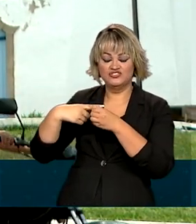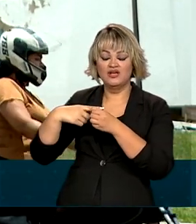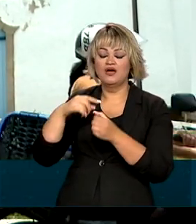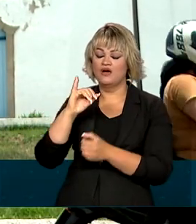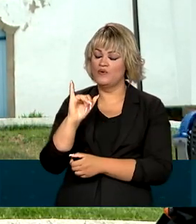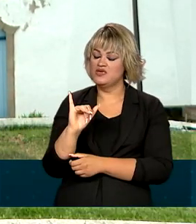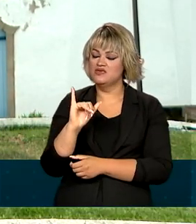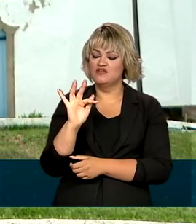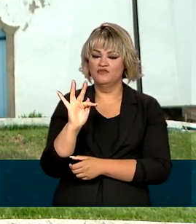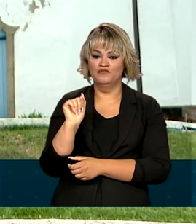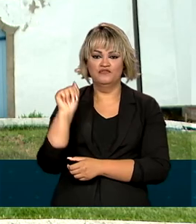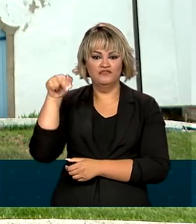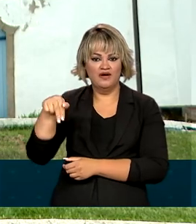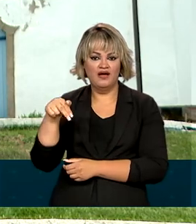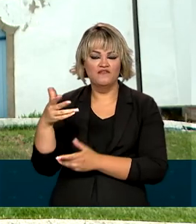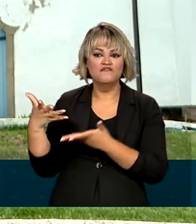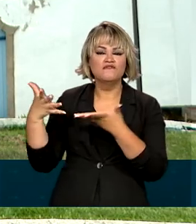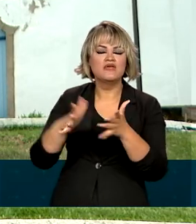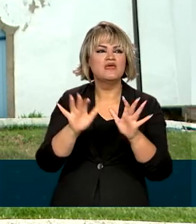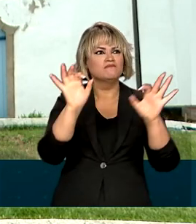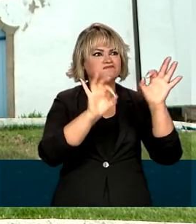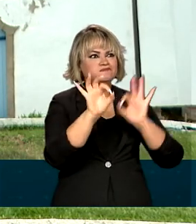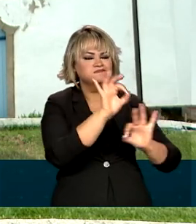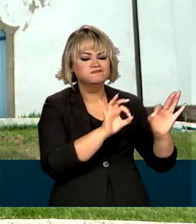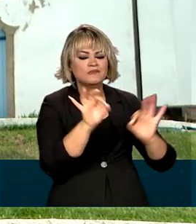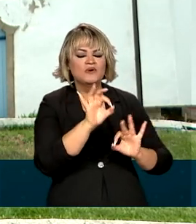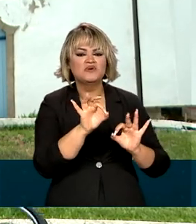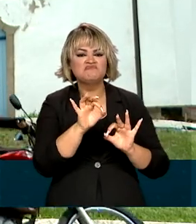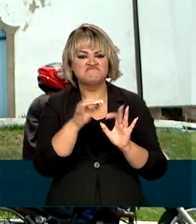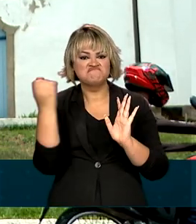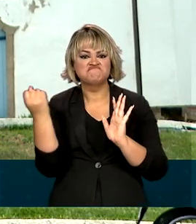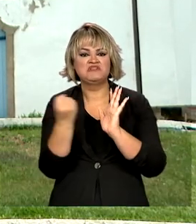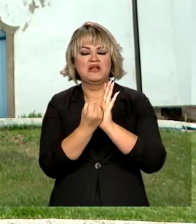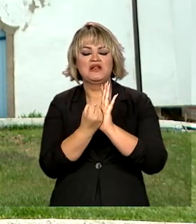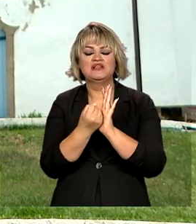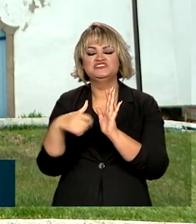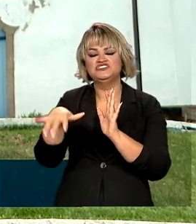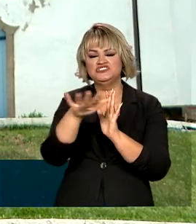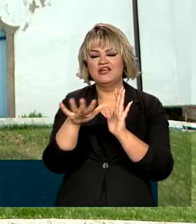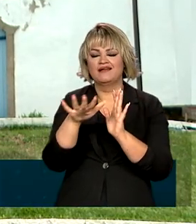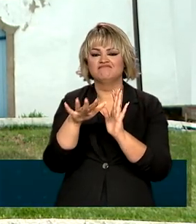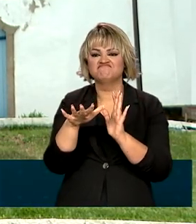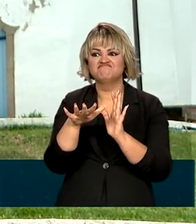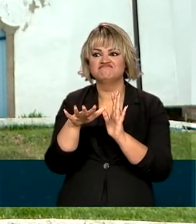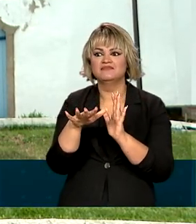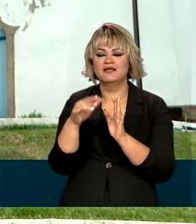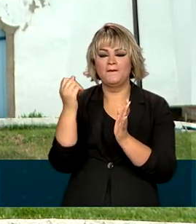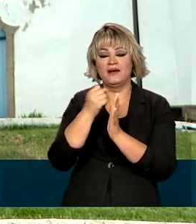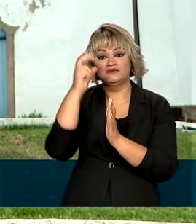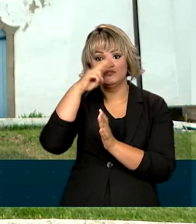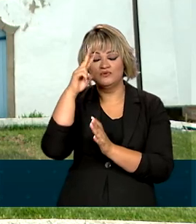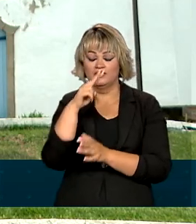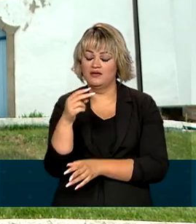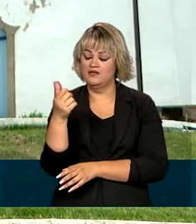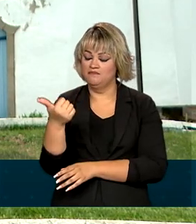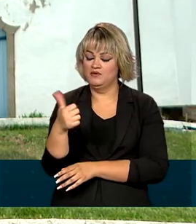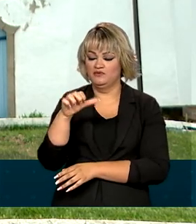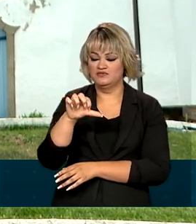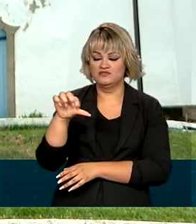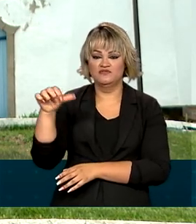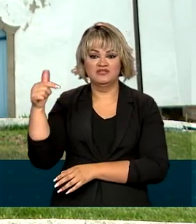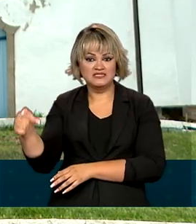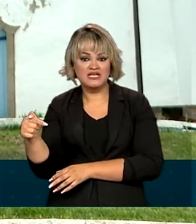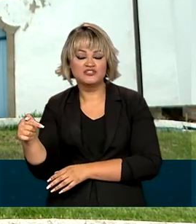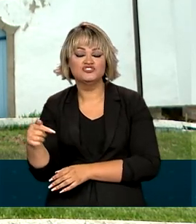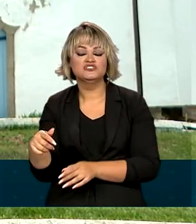Instituto do Patrimônio Histórico e Artístico Nacional, como conjunto paisagístico. E em 1997, teve início um projeto